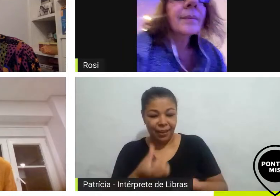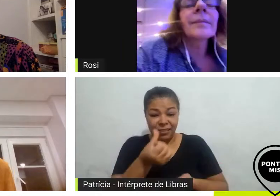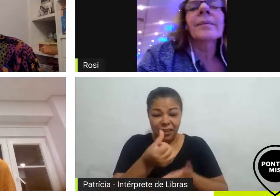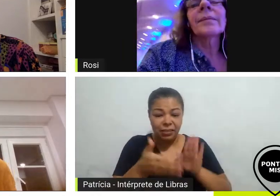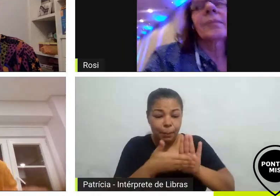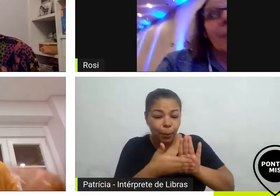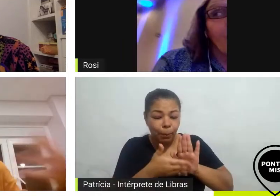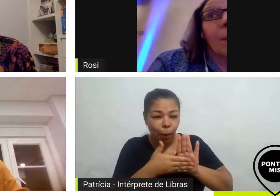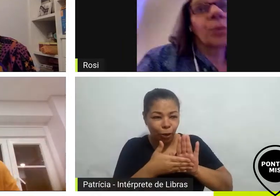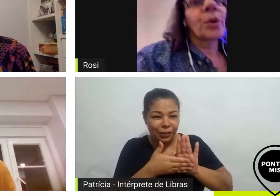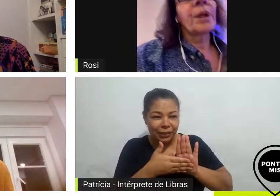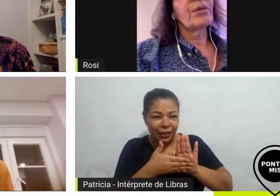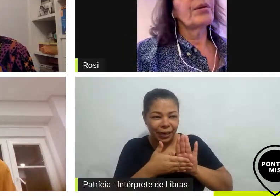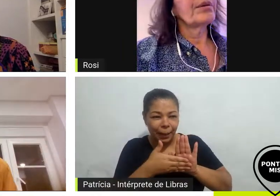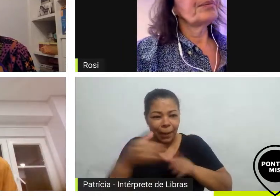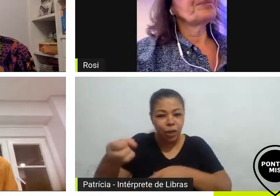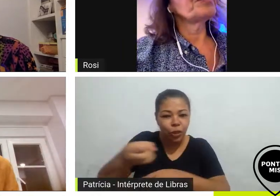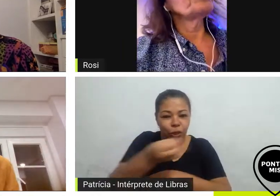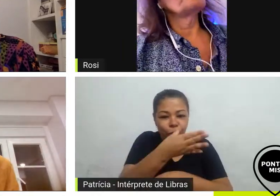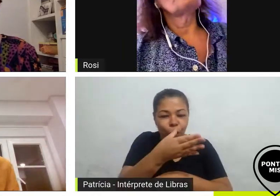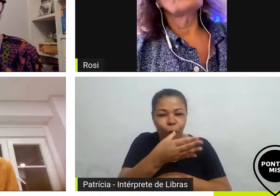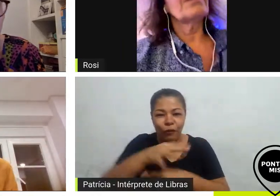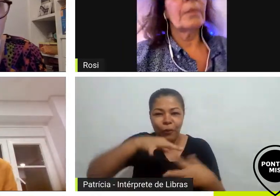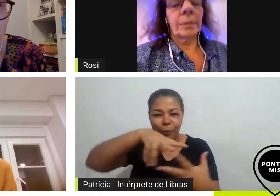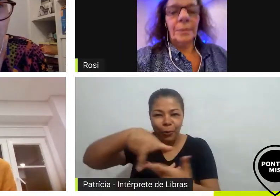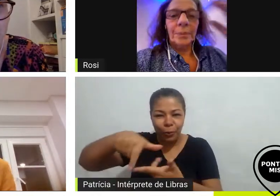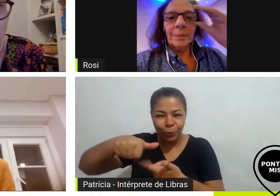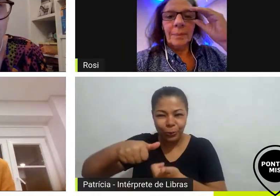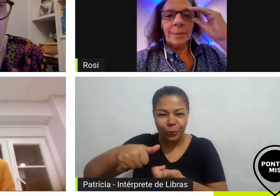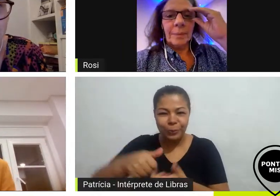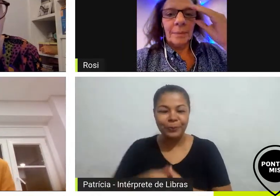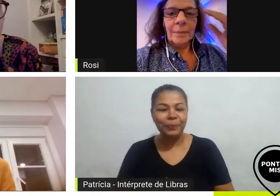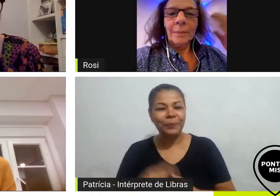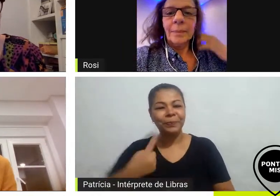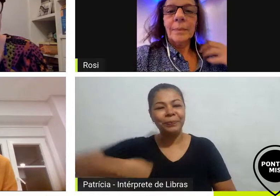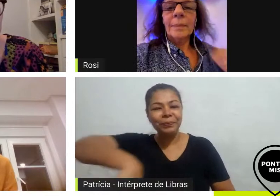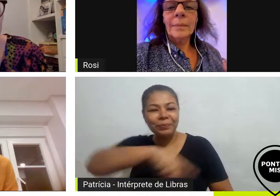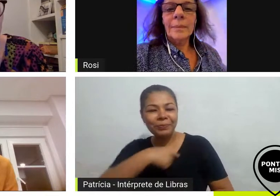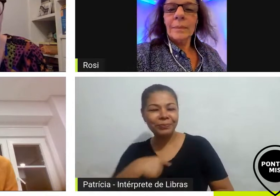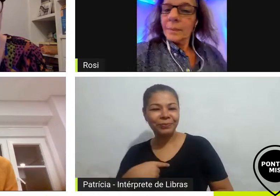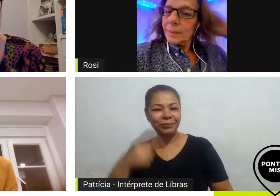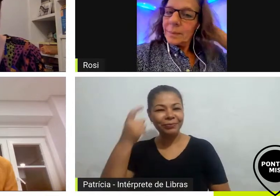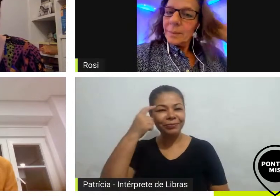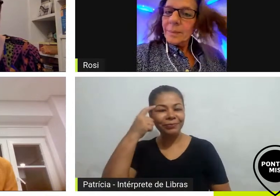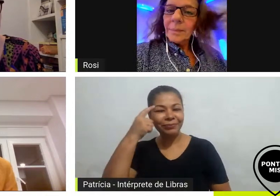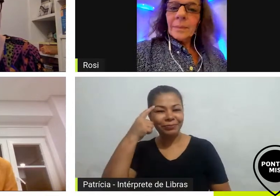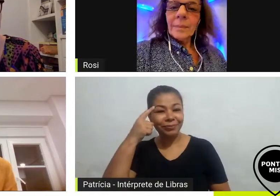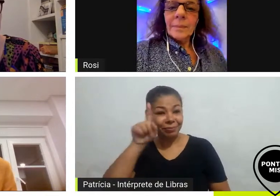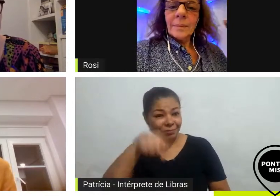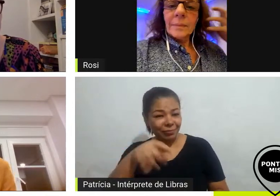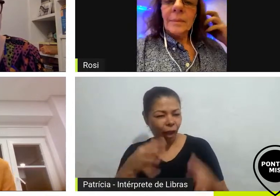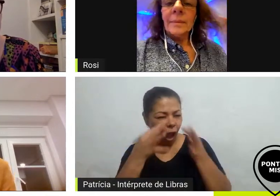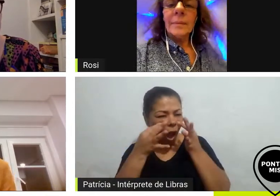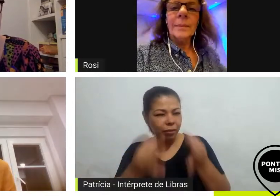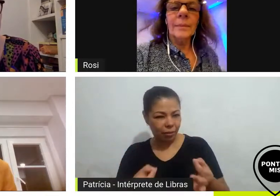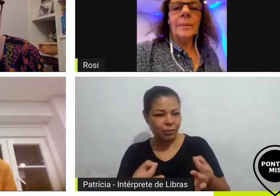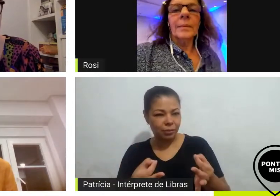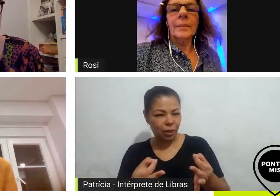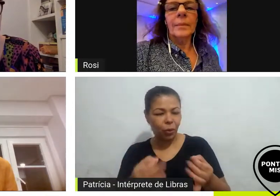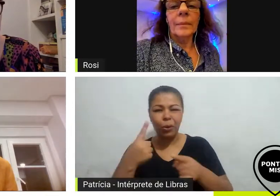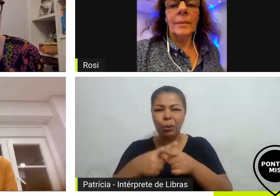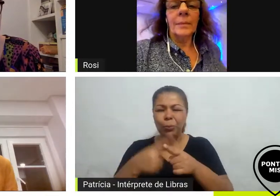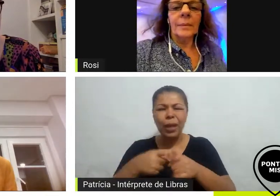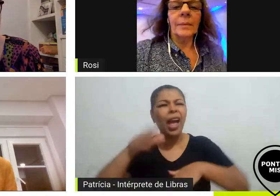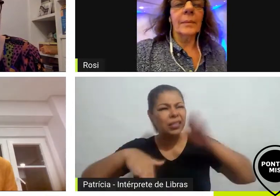fala como um desafio para a época que a gente está vivendo é a atenção porque existe um excesso